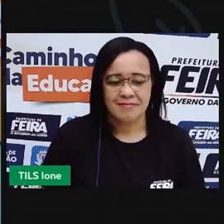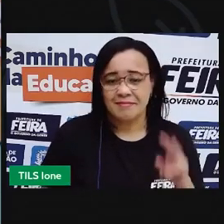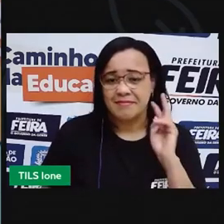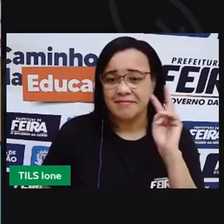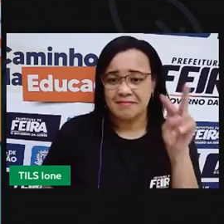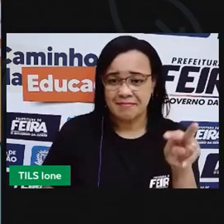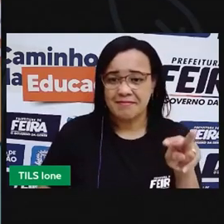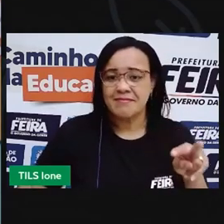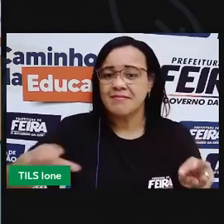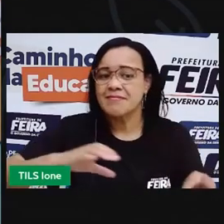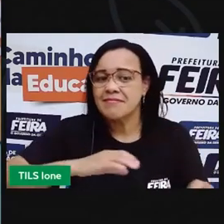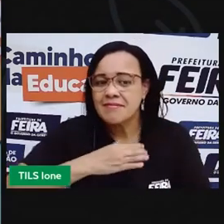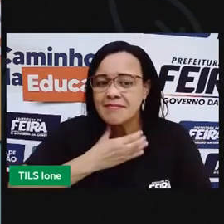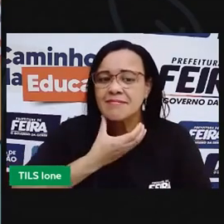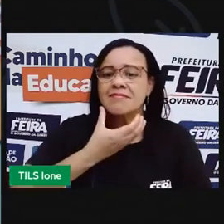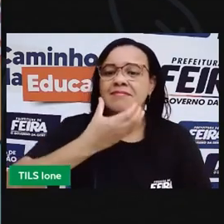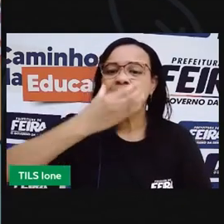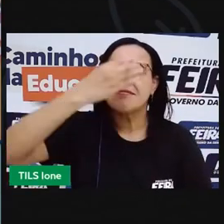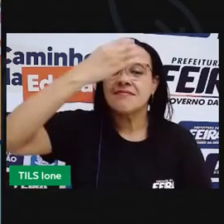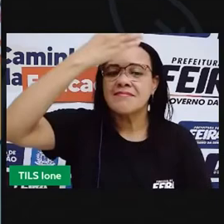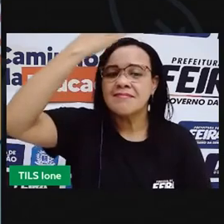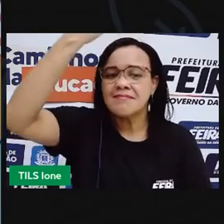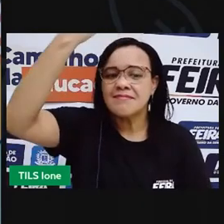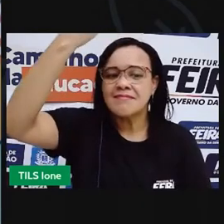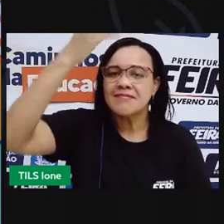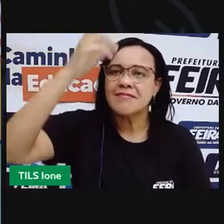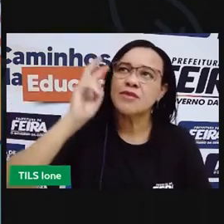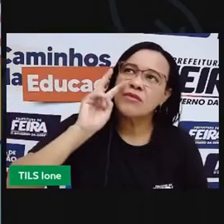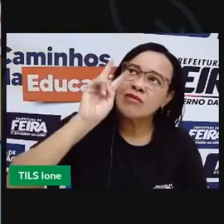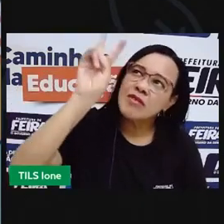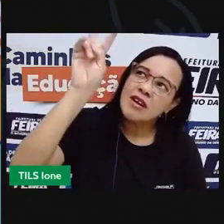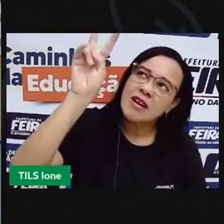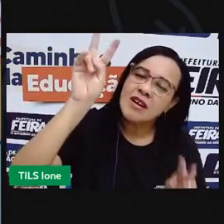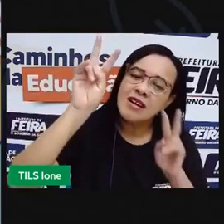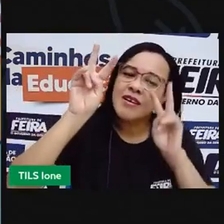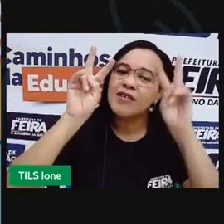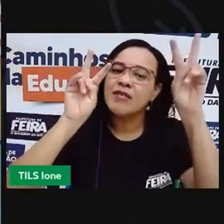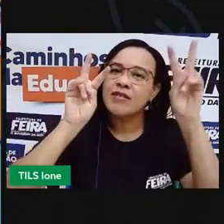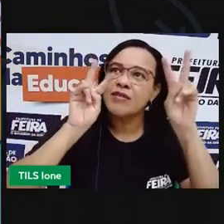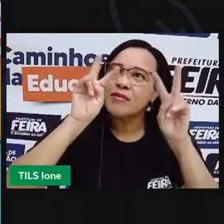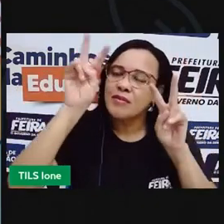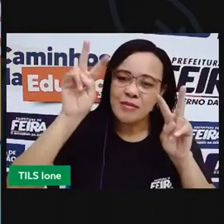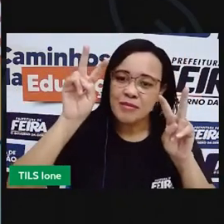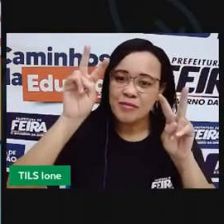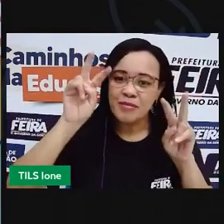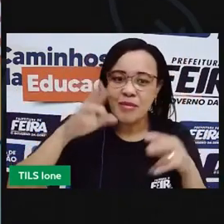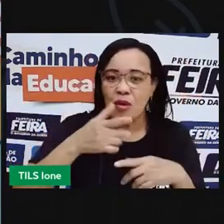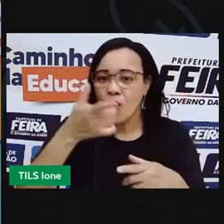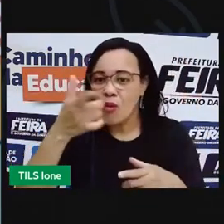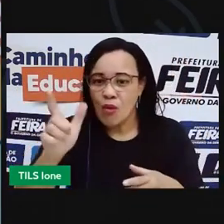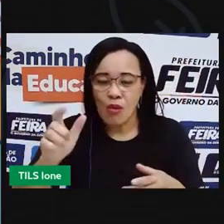Este aqui, quase não dá pra ver. Já este outro, nem no livro vai poder.